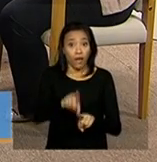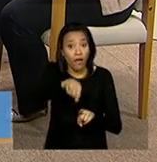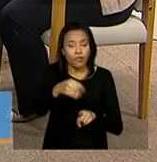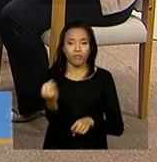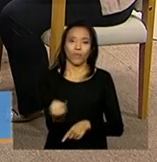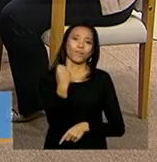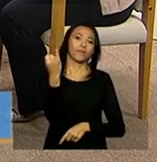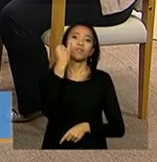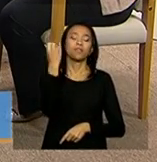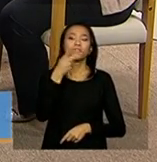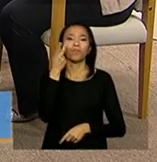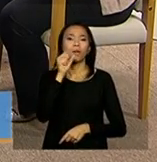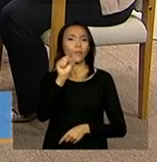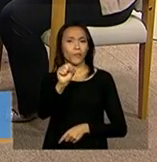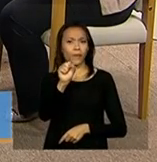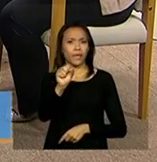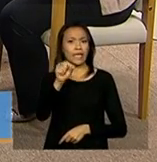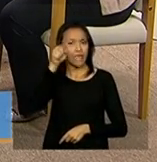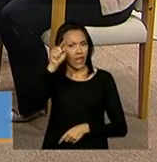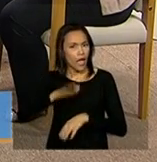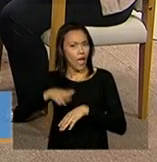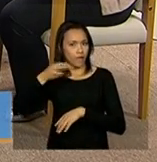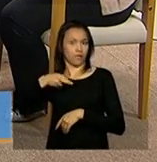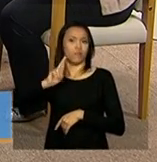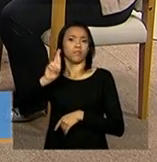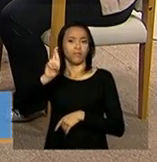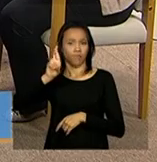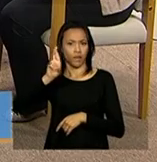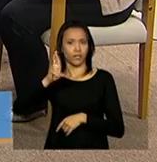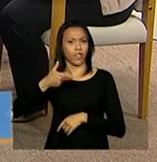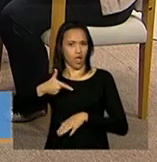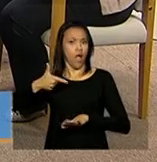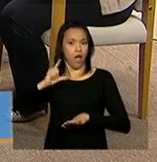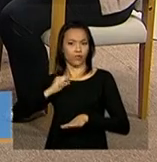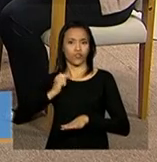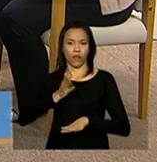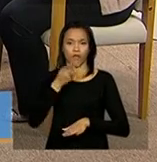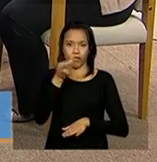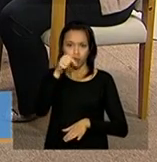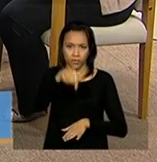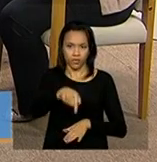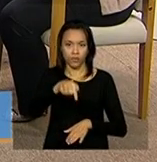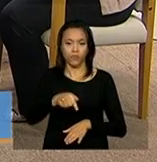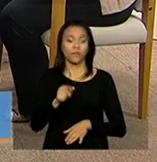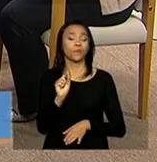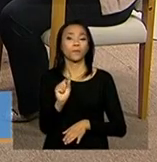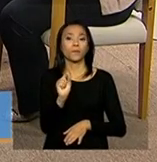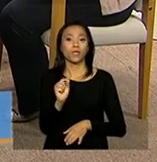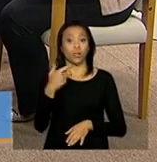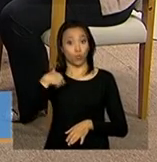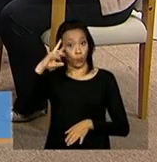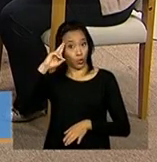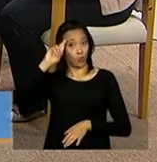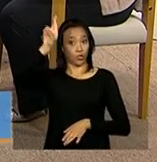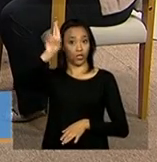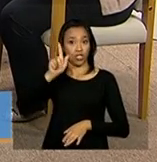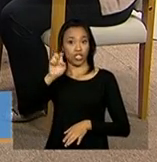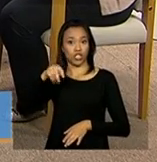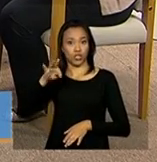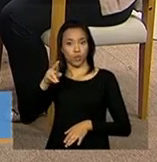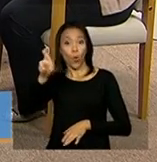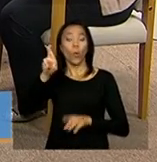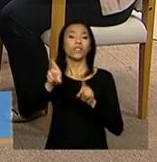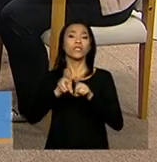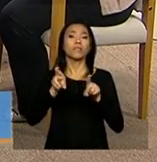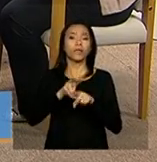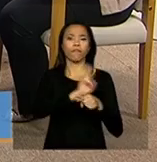ressaltar esse papel mesmo, que a gente já falou nos blocos anteriores, do gestor e também da vigilância social